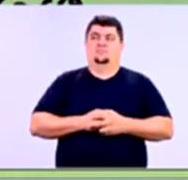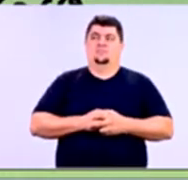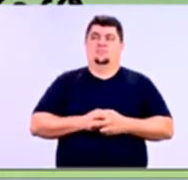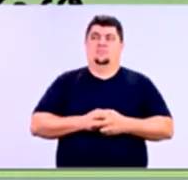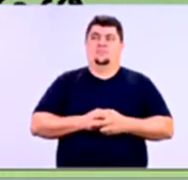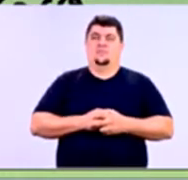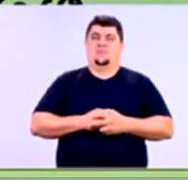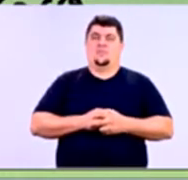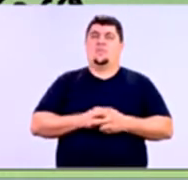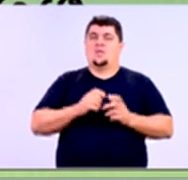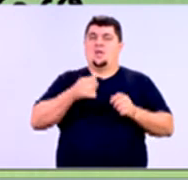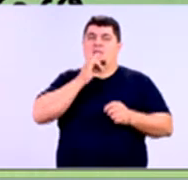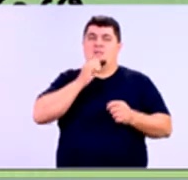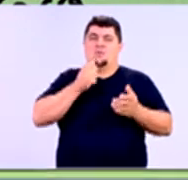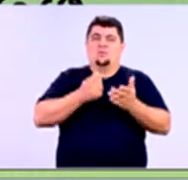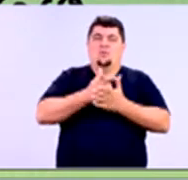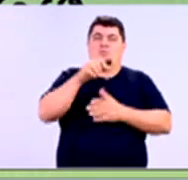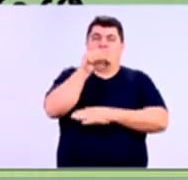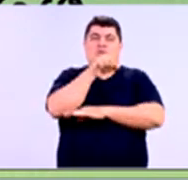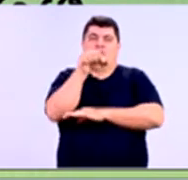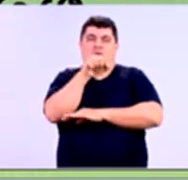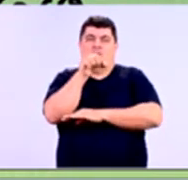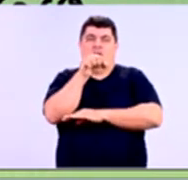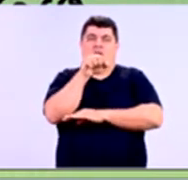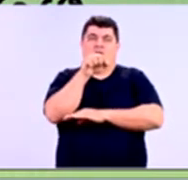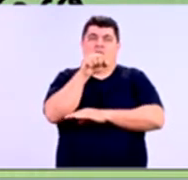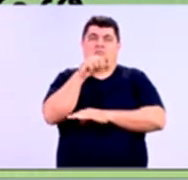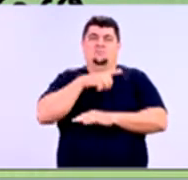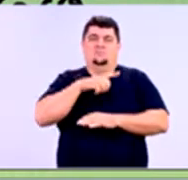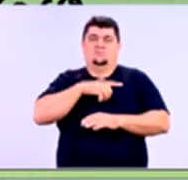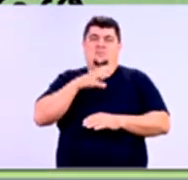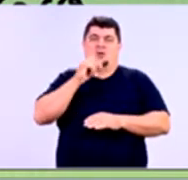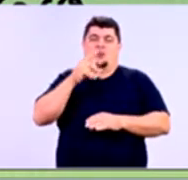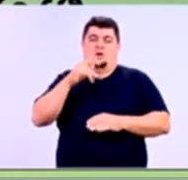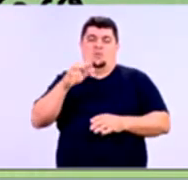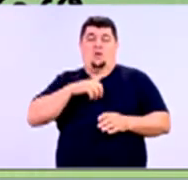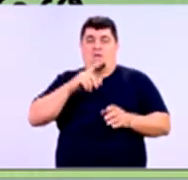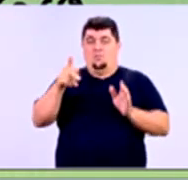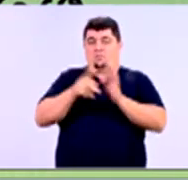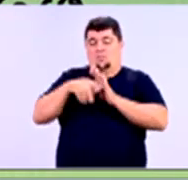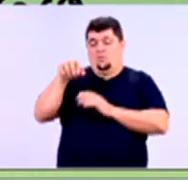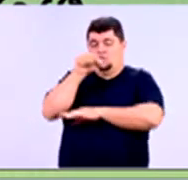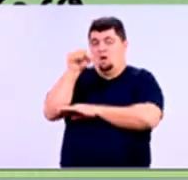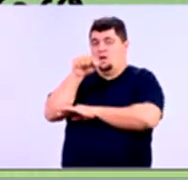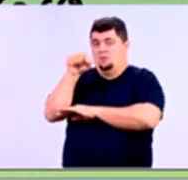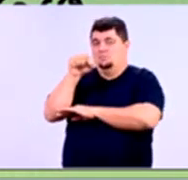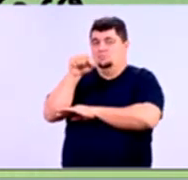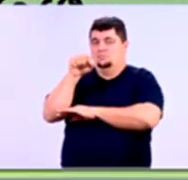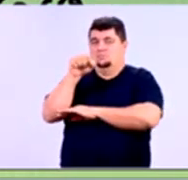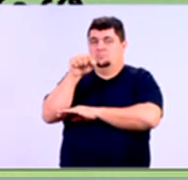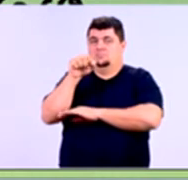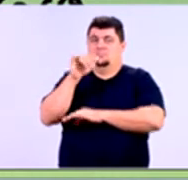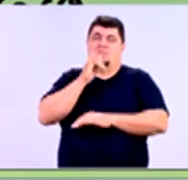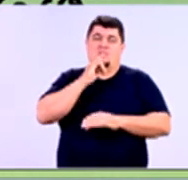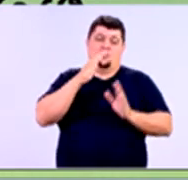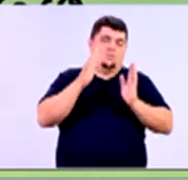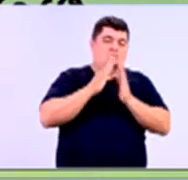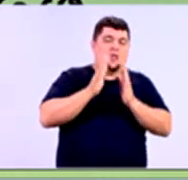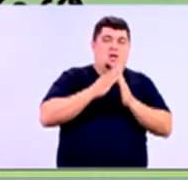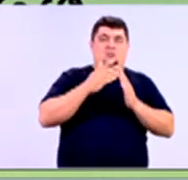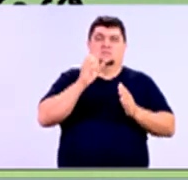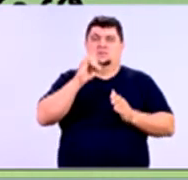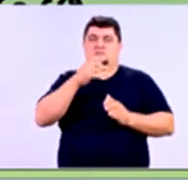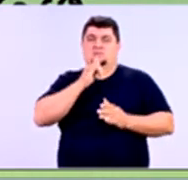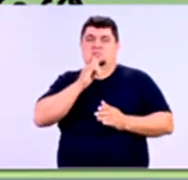Quando você compra, por exemplo, um carro, o capital garantidor, normalmente, é o próprio carro. Assim também é a casa. Se você